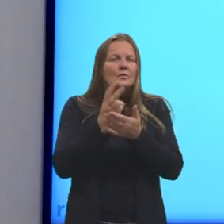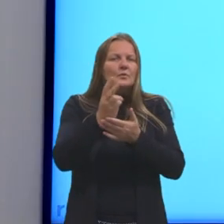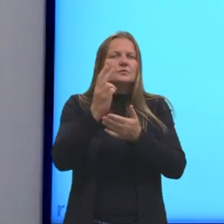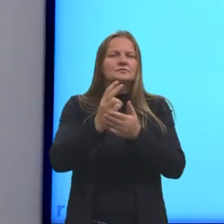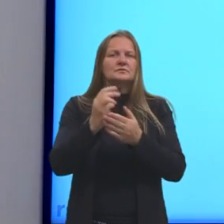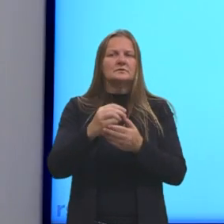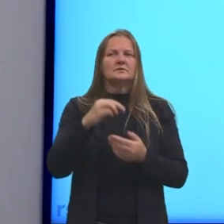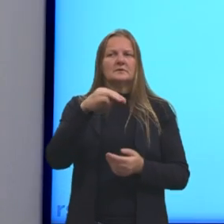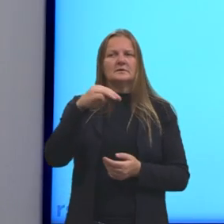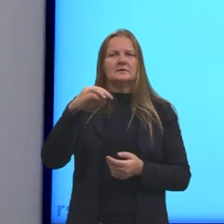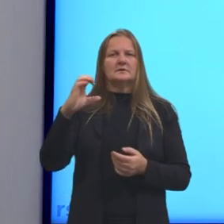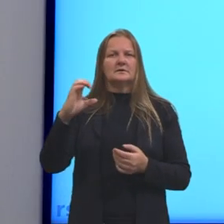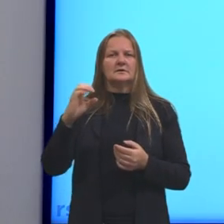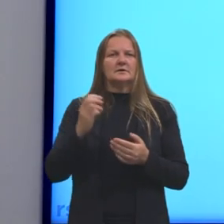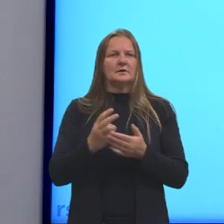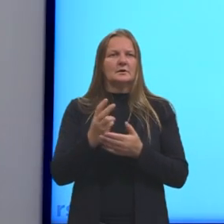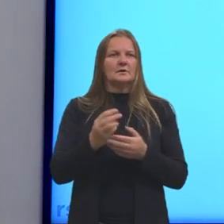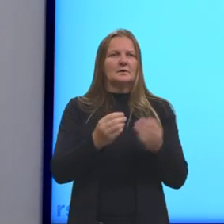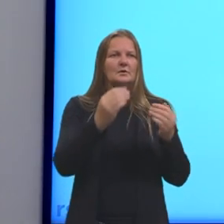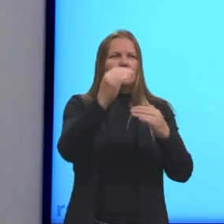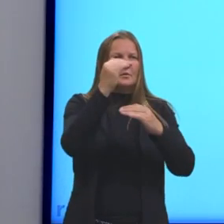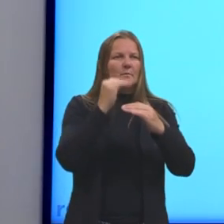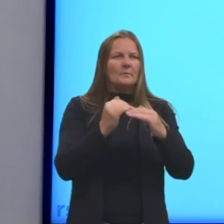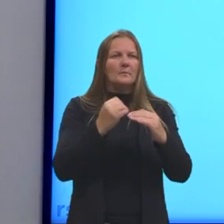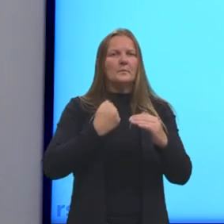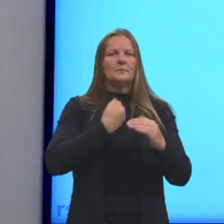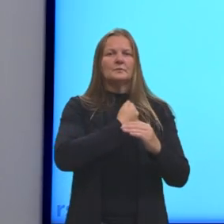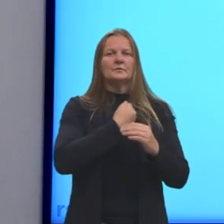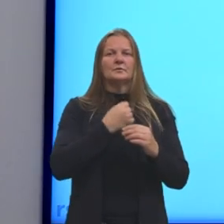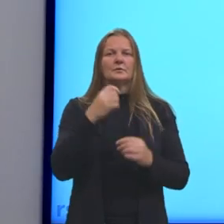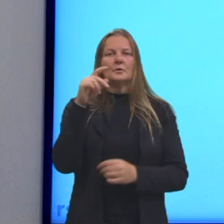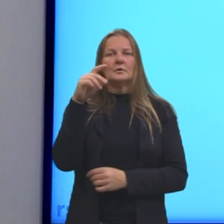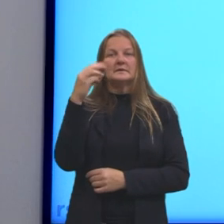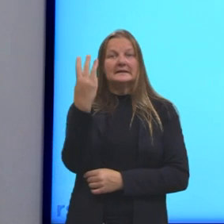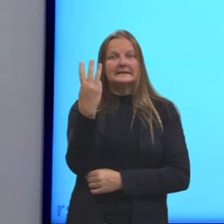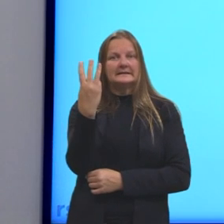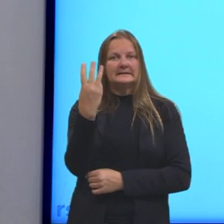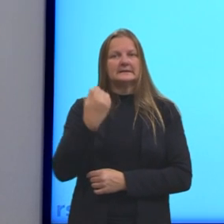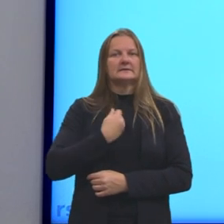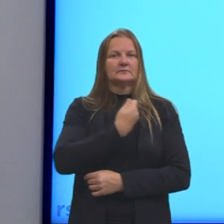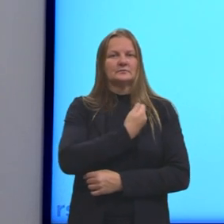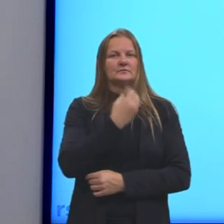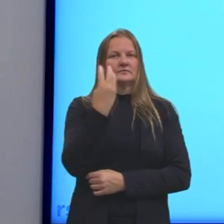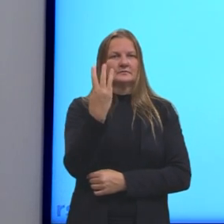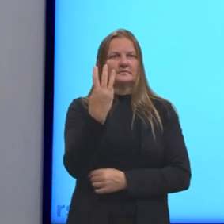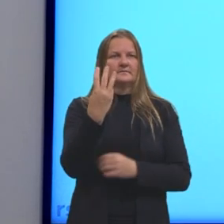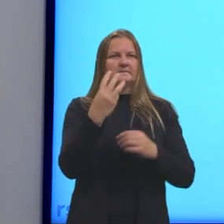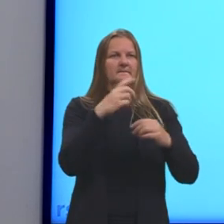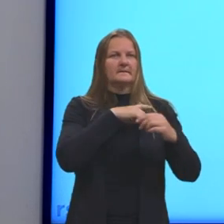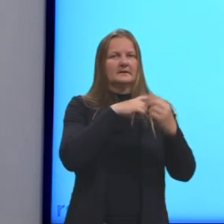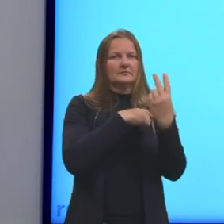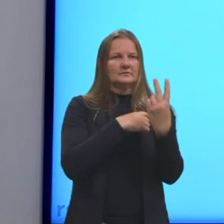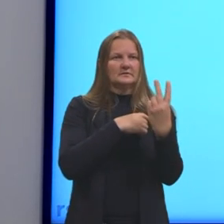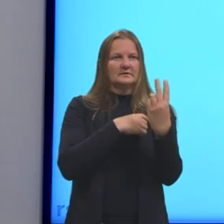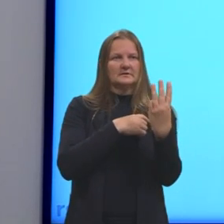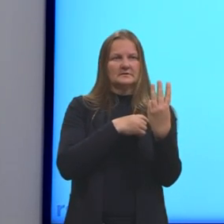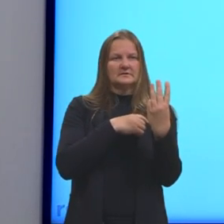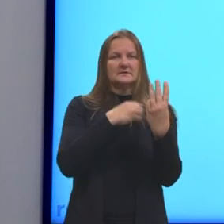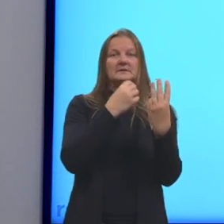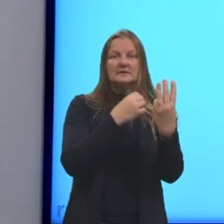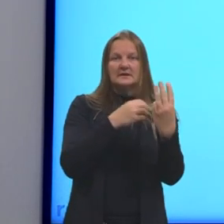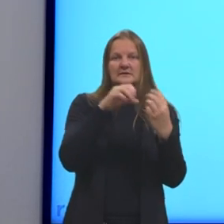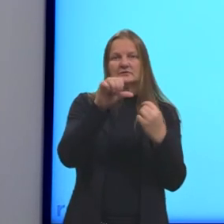nos termos restantes. O próximo número primo é o 3. E aqui eu tenho o 3 e o 9